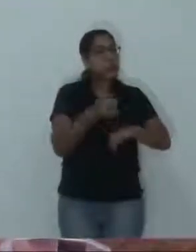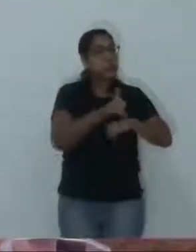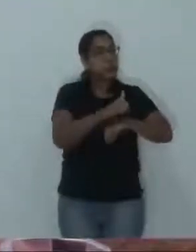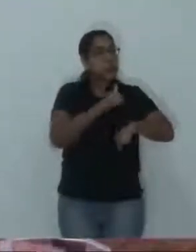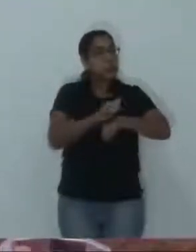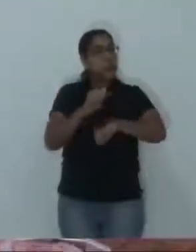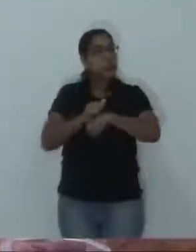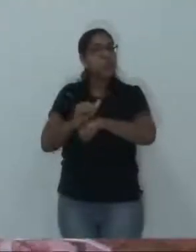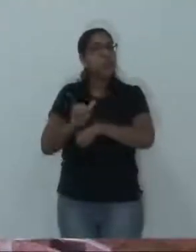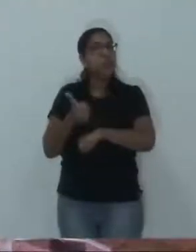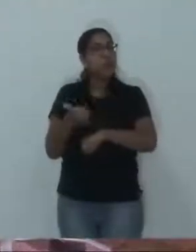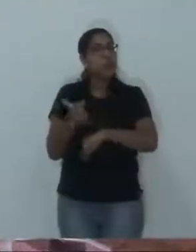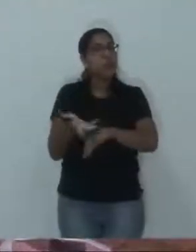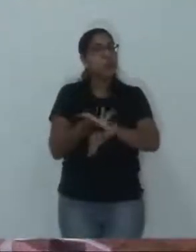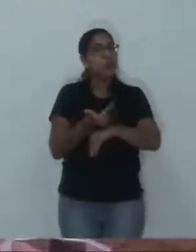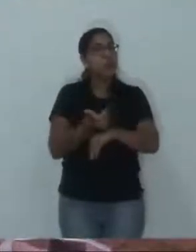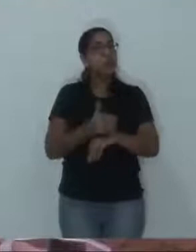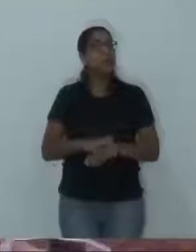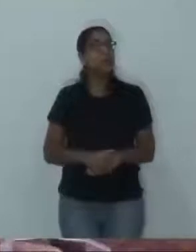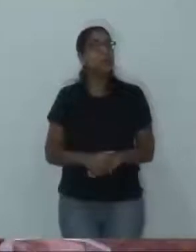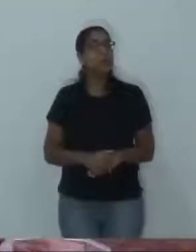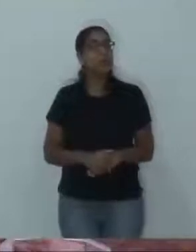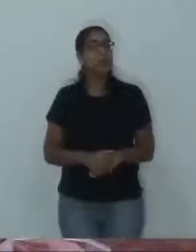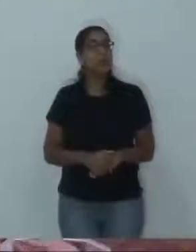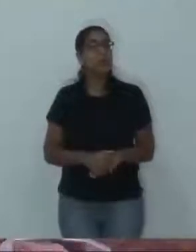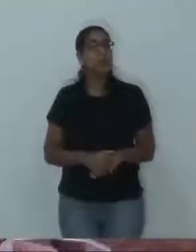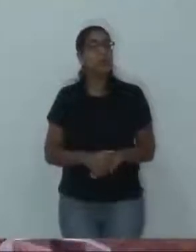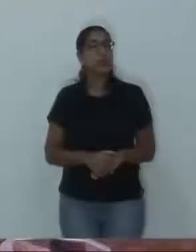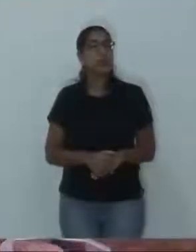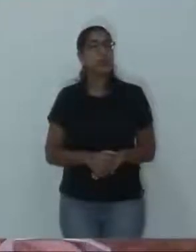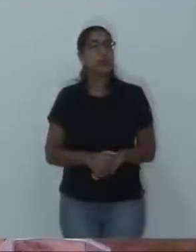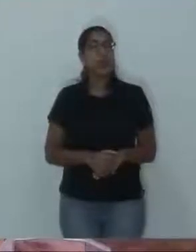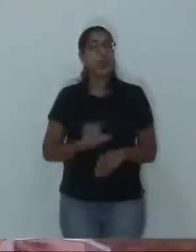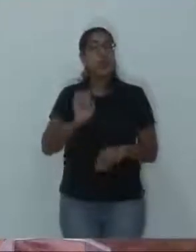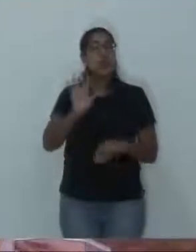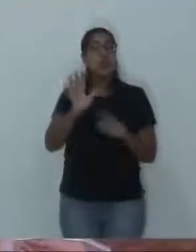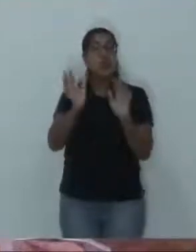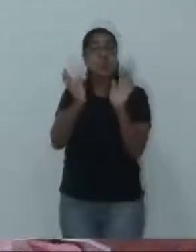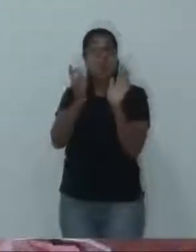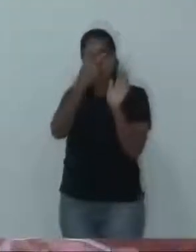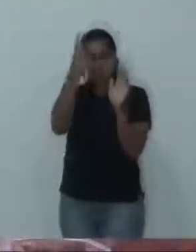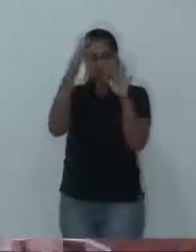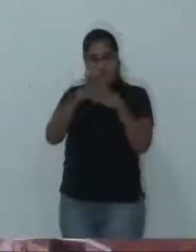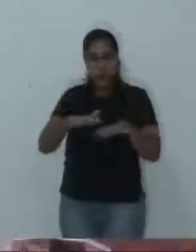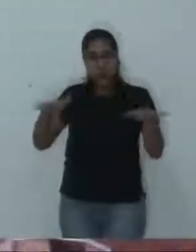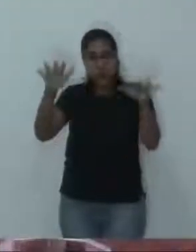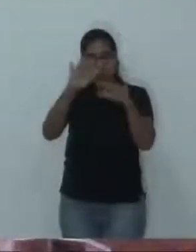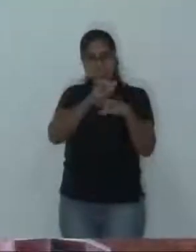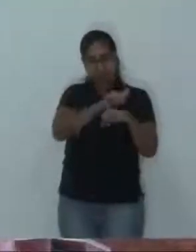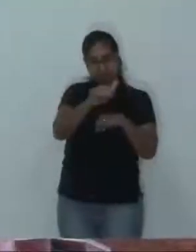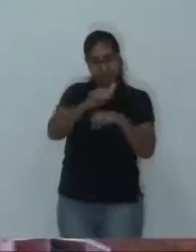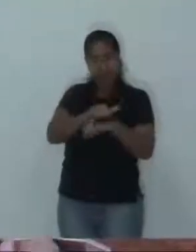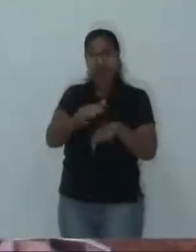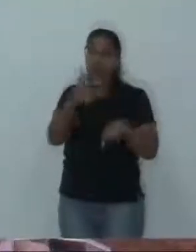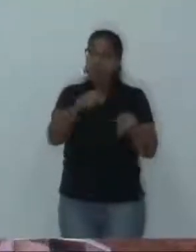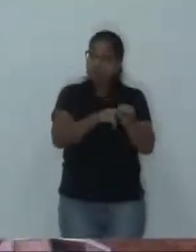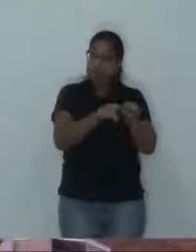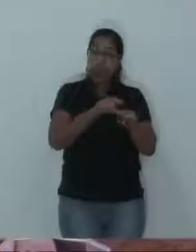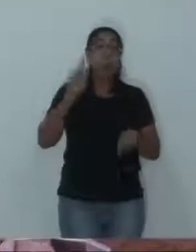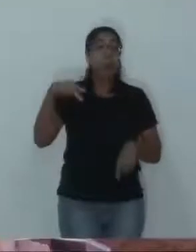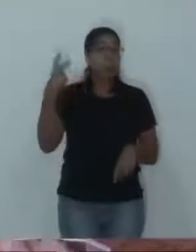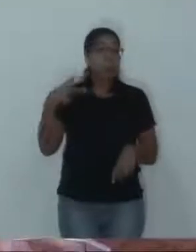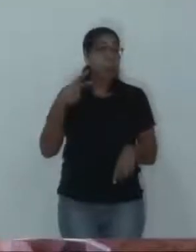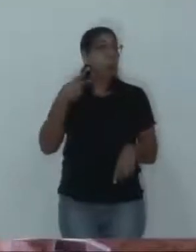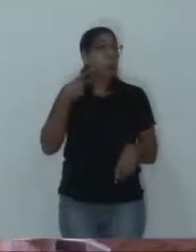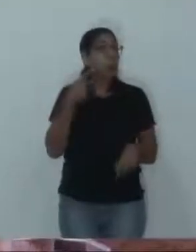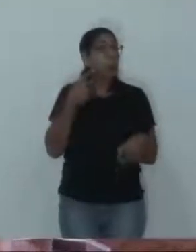bom para enganar os outros. Não só o público dele, mas conseguiu enganar o promotor, gente. Conseguiu enganar o promotor.